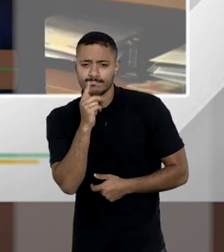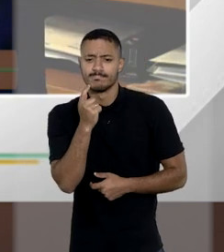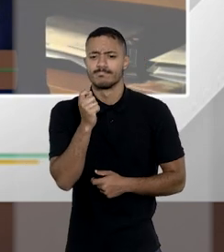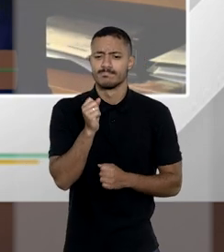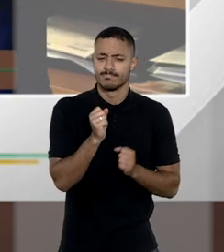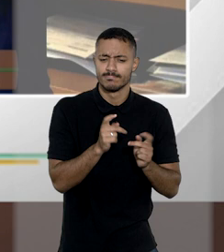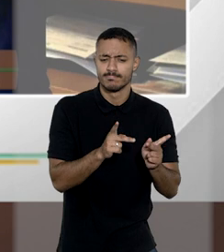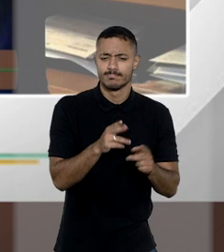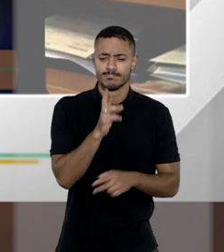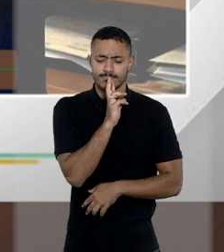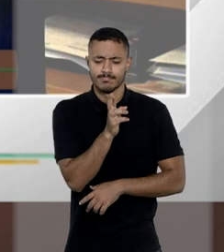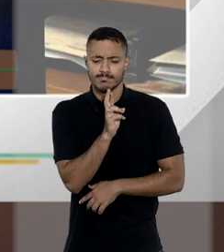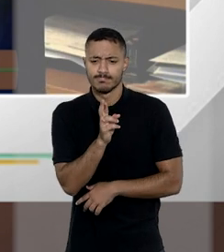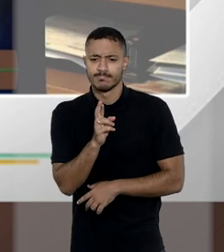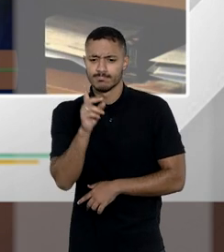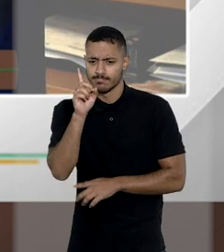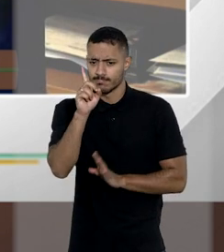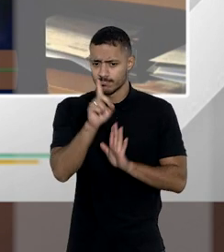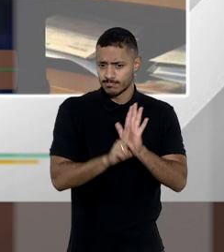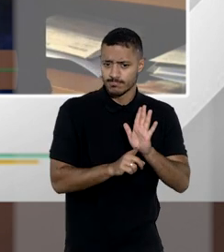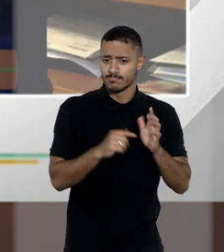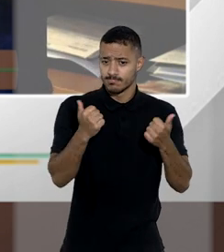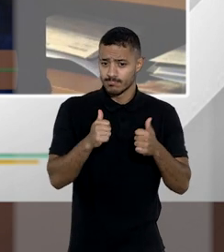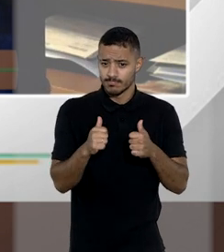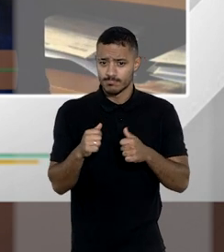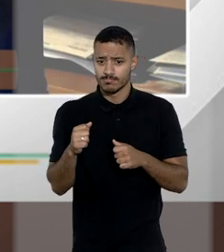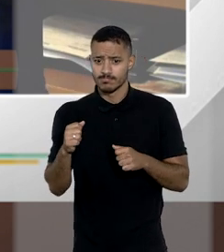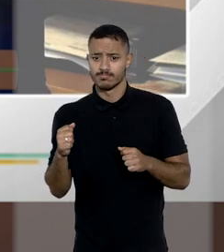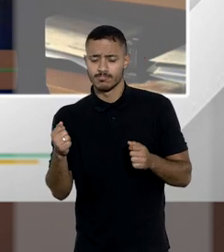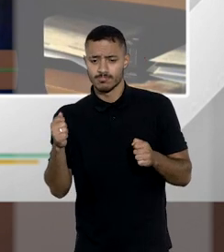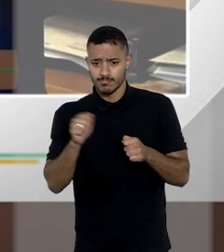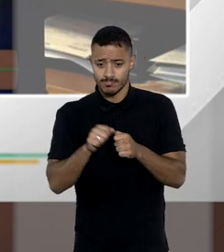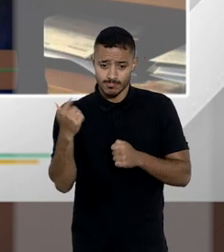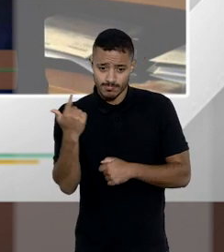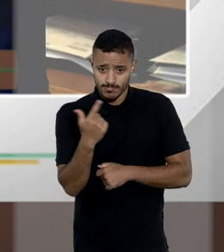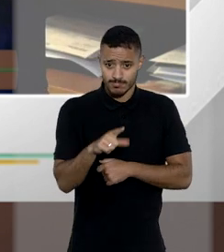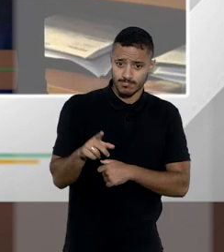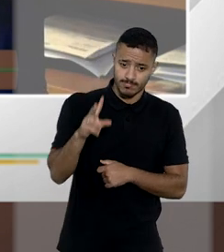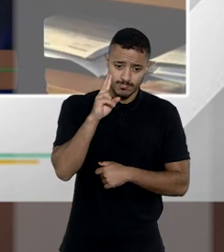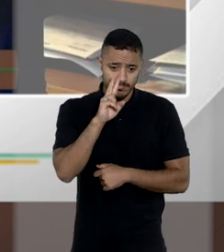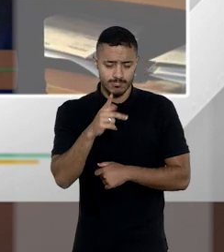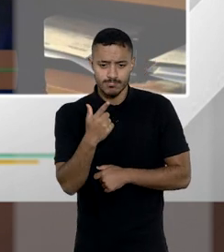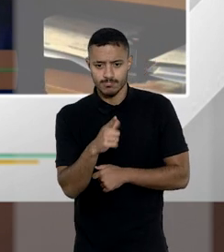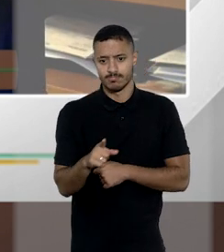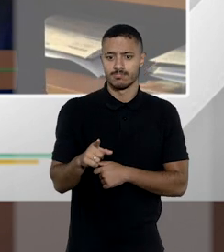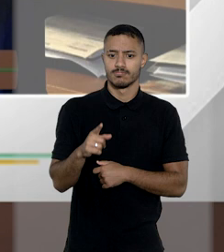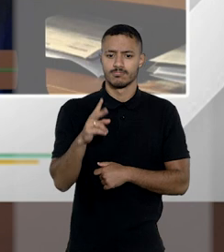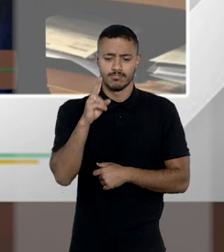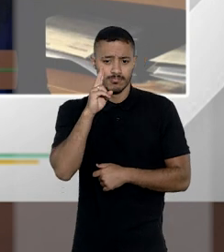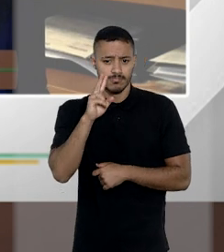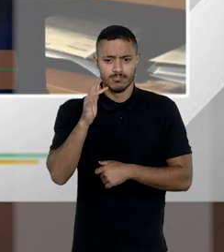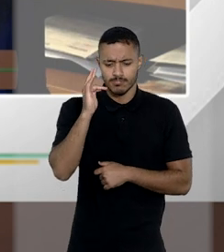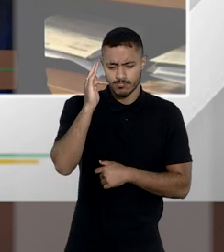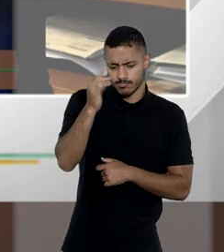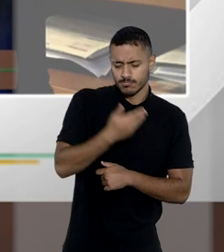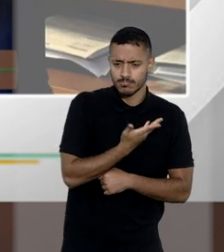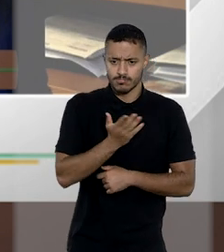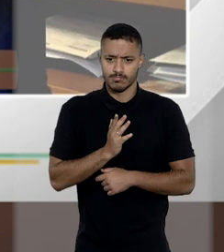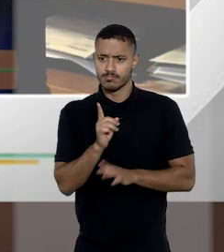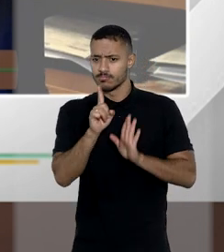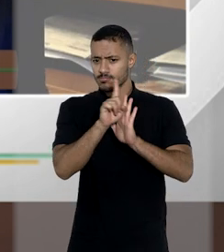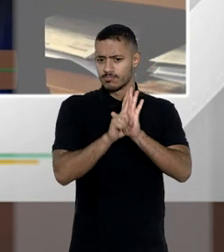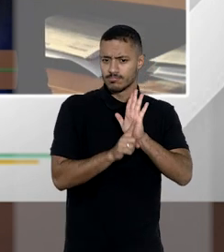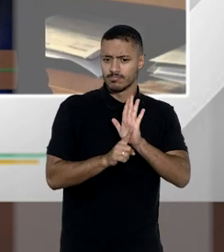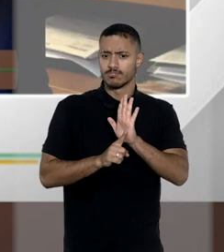acho que sempre vi aqui me repetindo o direito sucessório precisa ser reformulado revisitado mas vejam lá as situações o